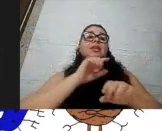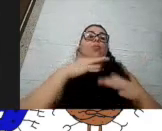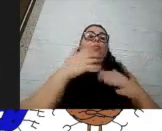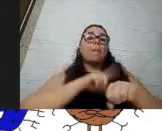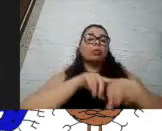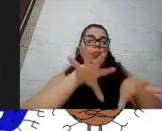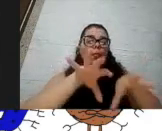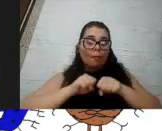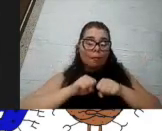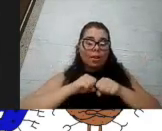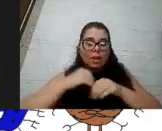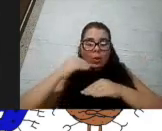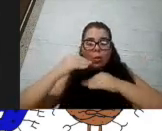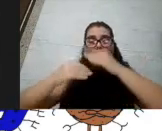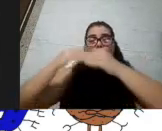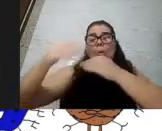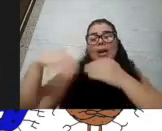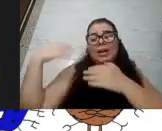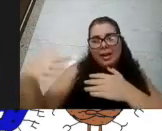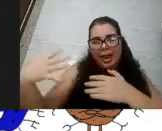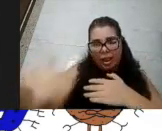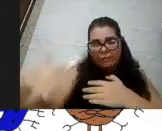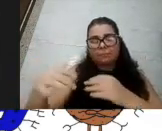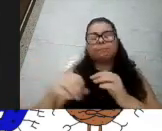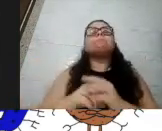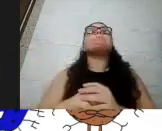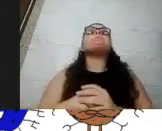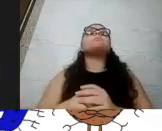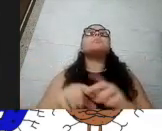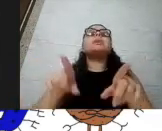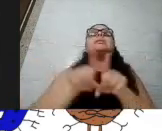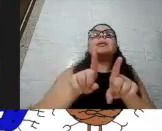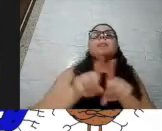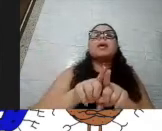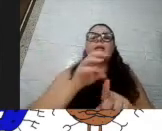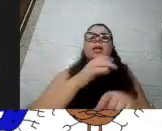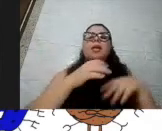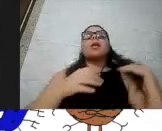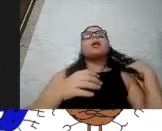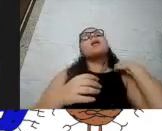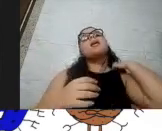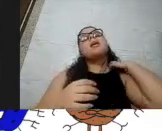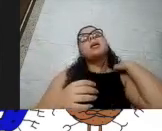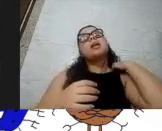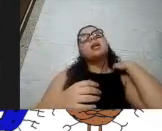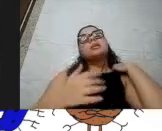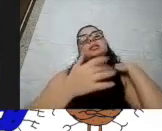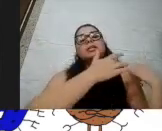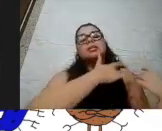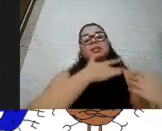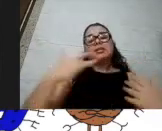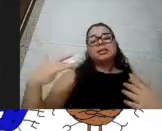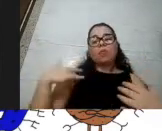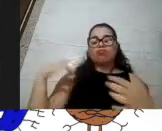grave. Condições de saúde associadas, o que é isso? É que também, da mesma maneira que a população